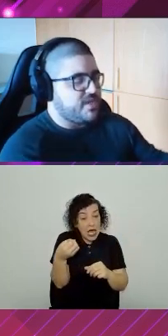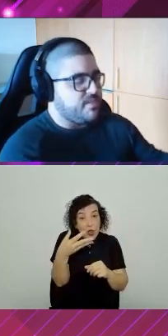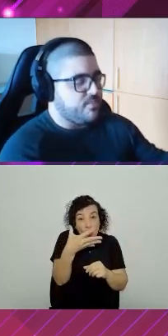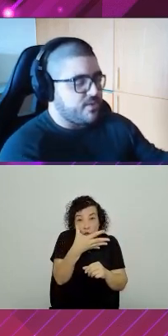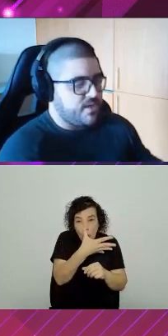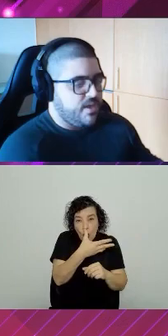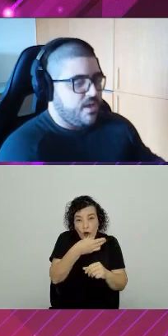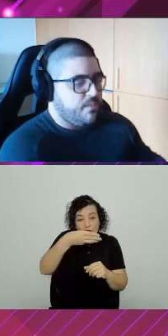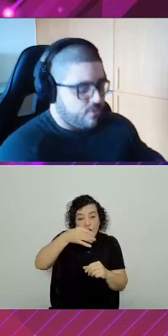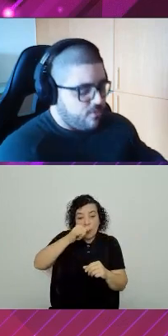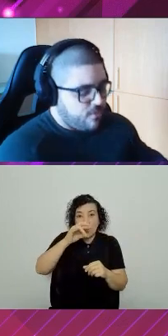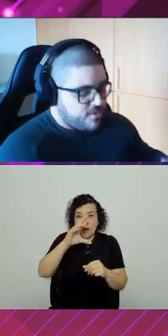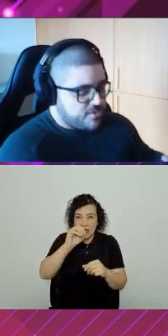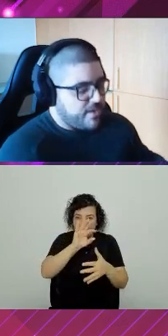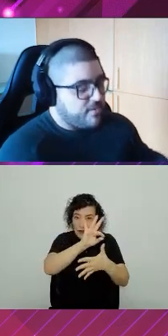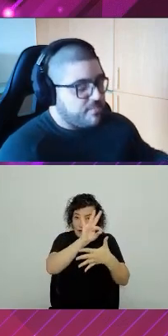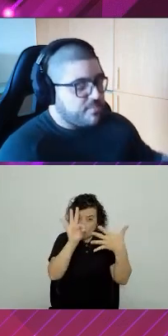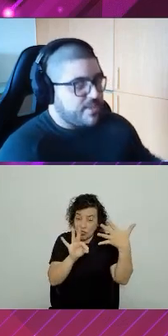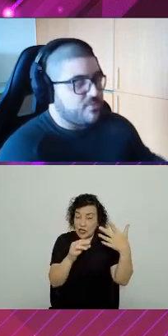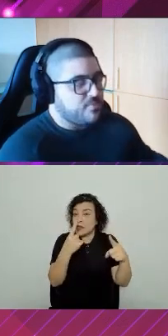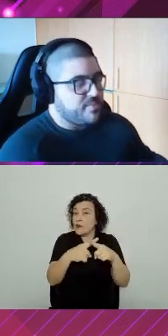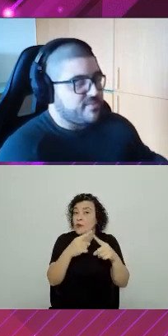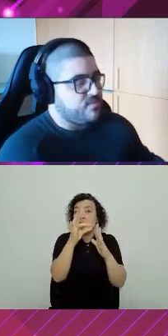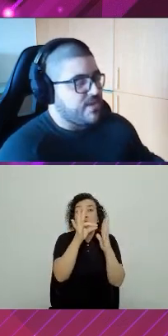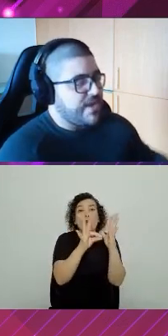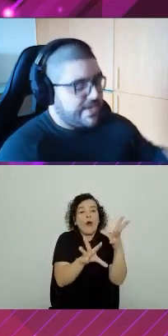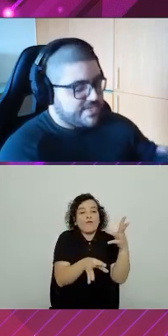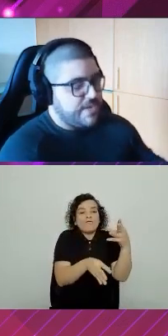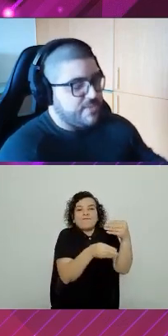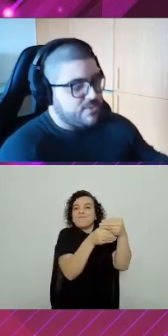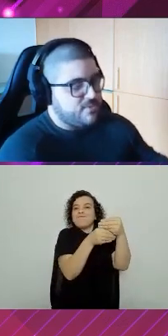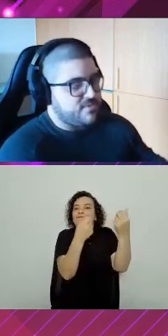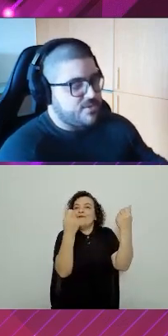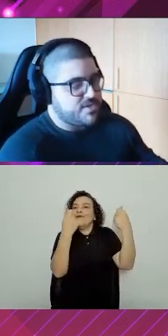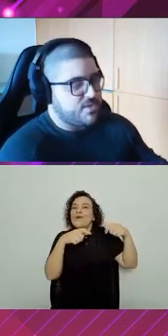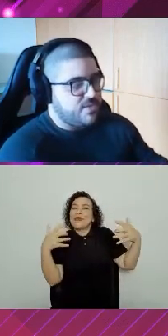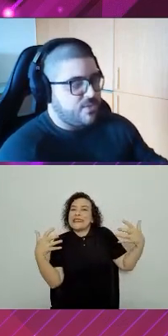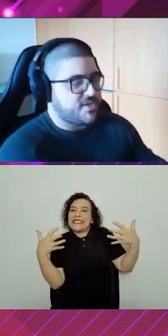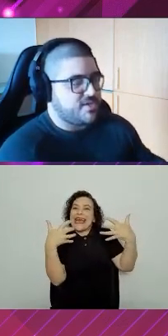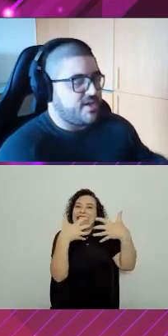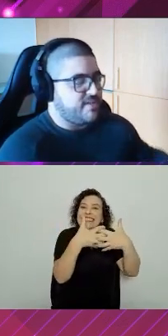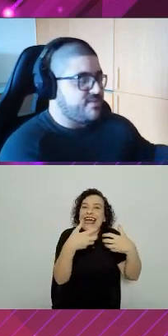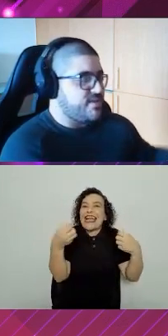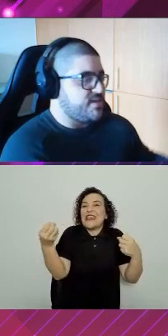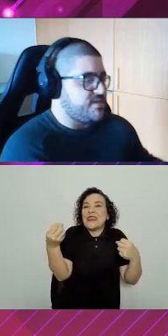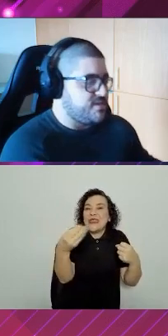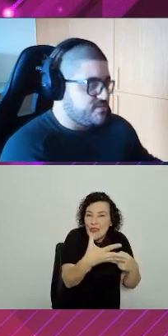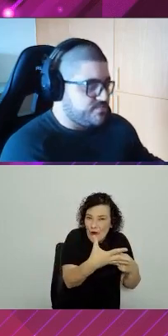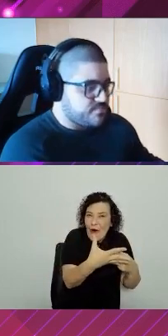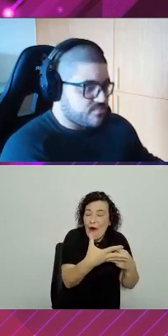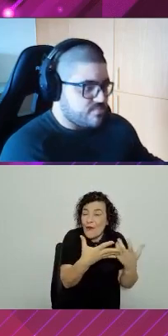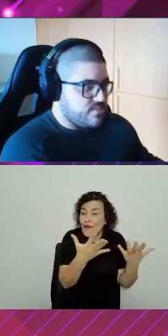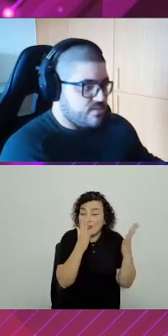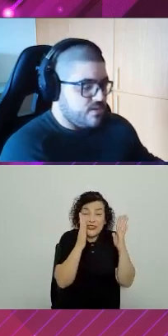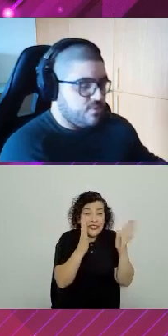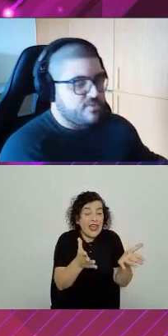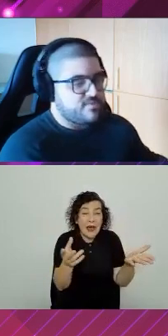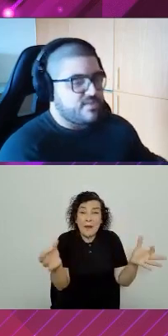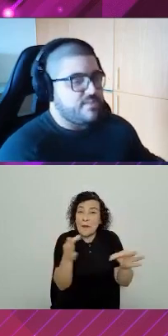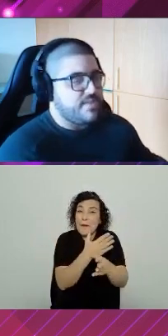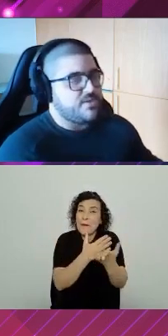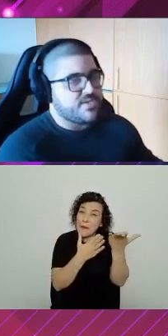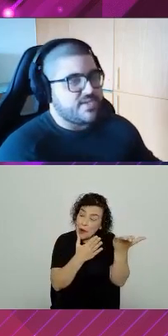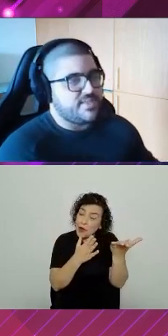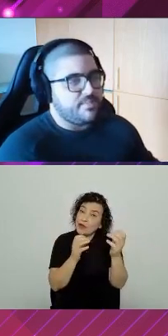micro front-end. Por quê? Porque o código não é acoplado. Eu não preciso encaixar uma nova lógica em uma lógica já existente. Eu